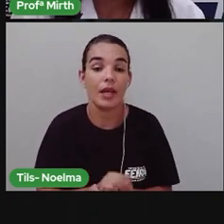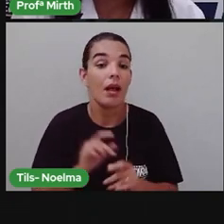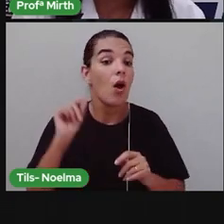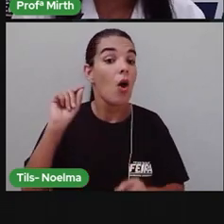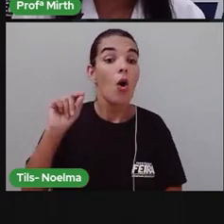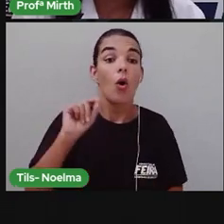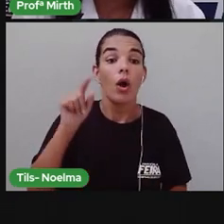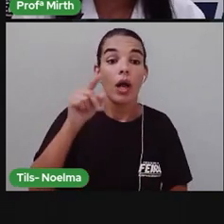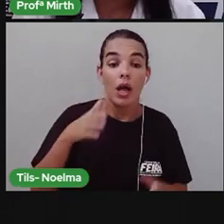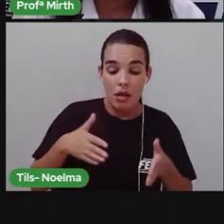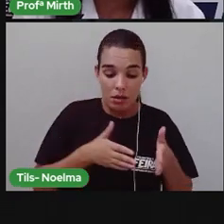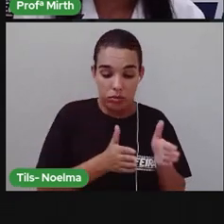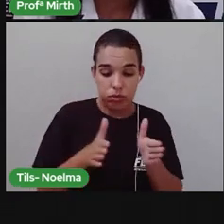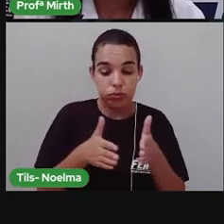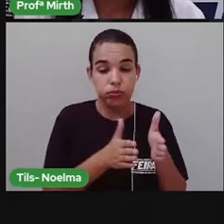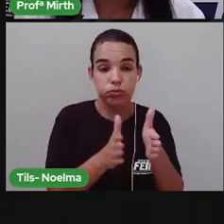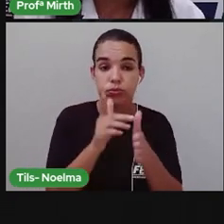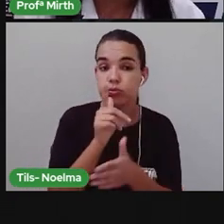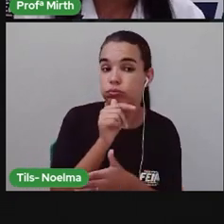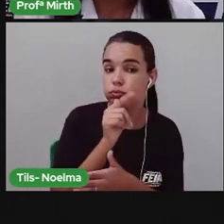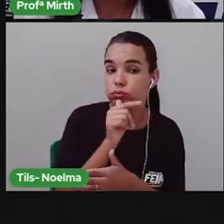A hidrografia da região